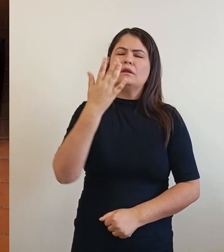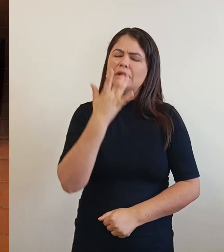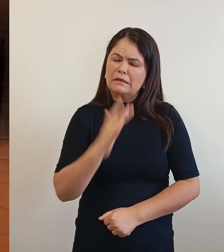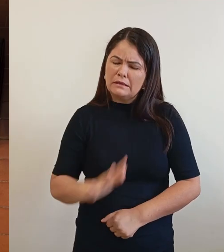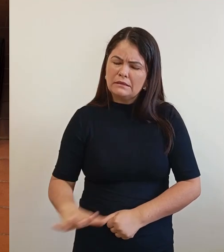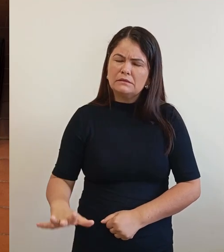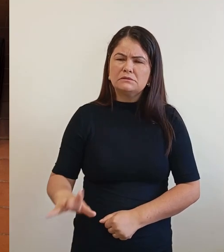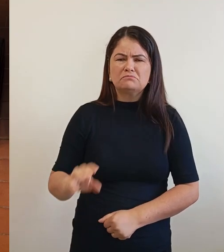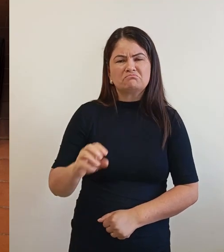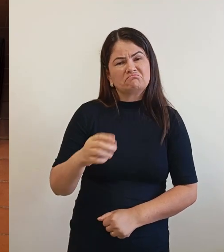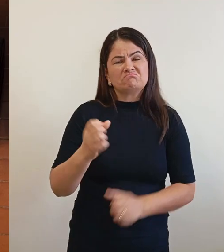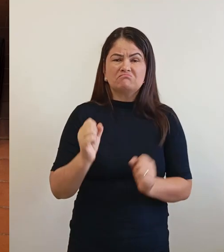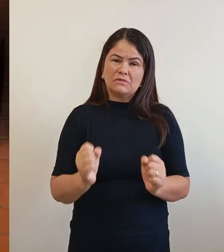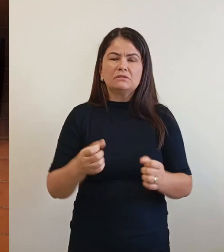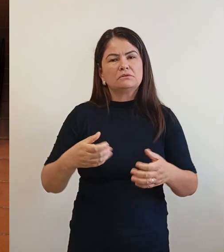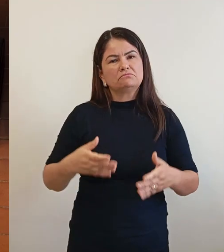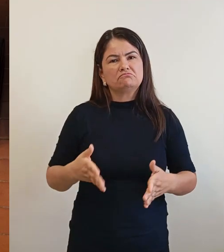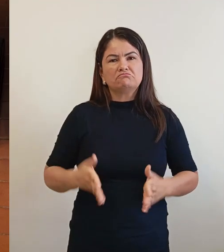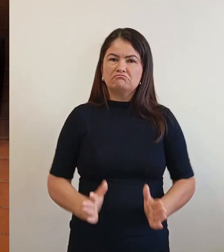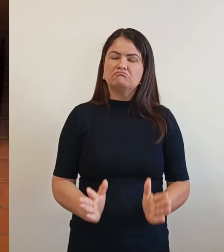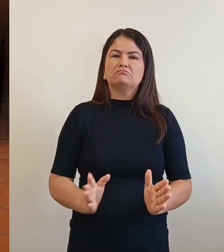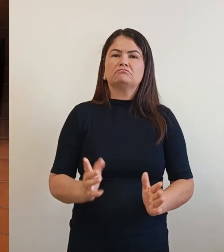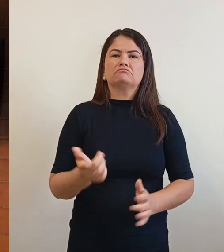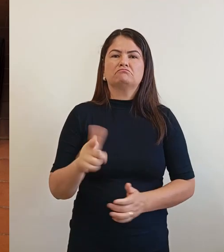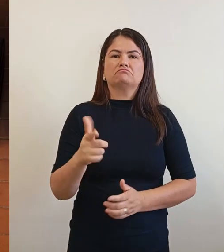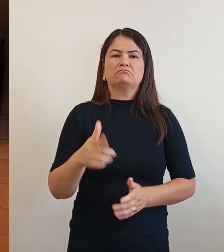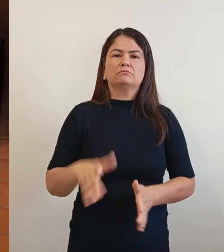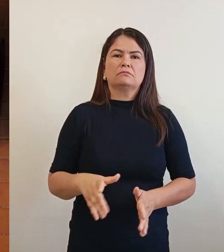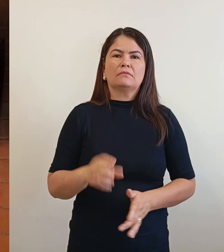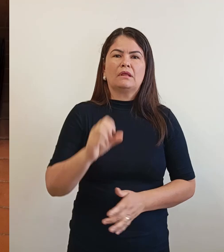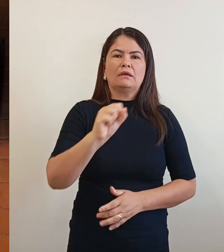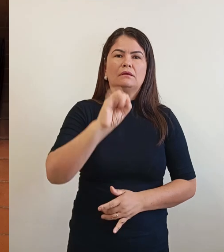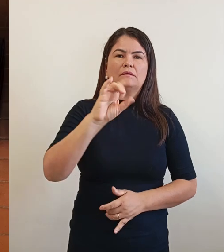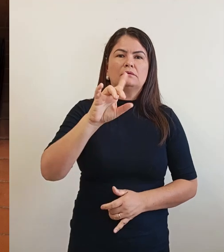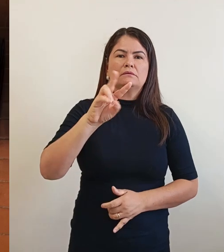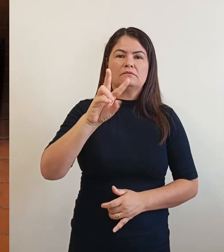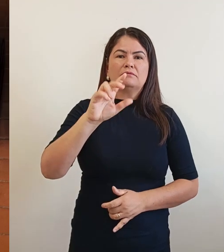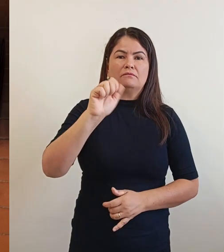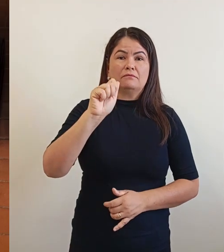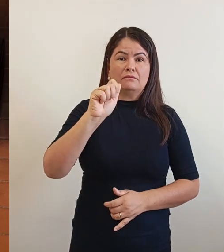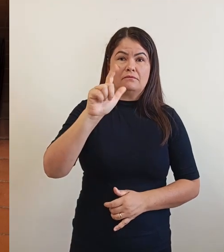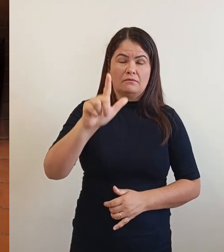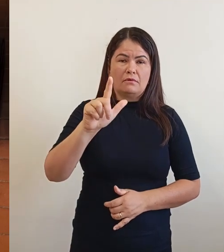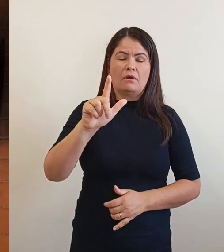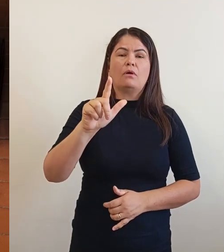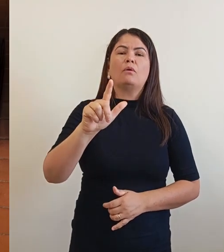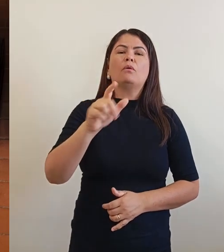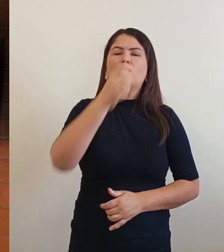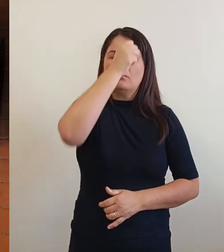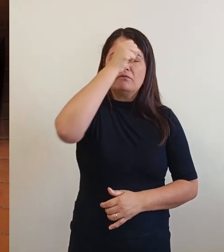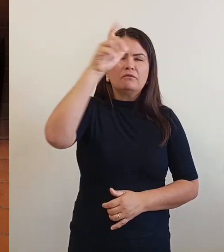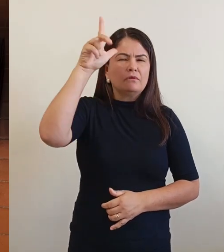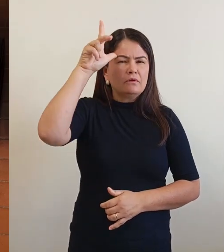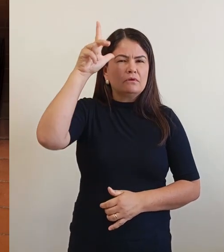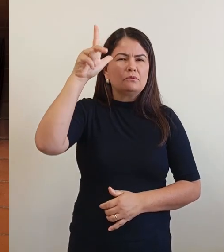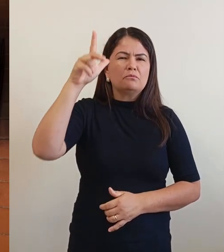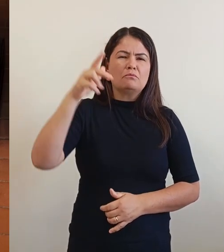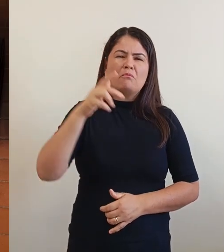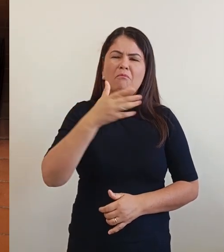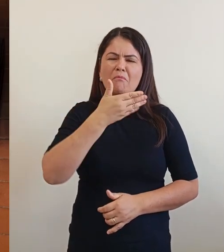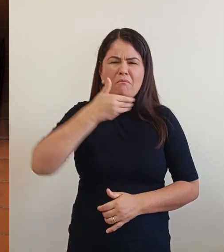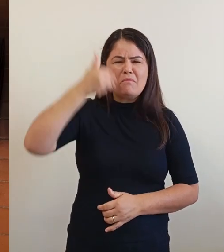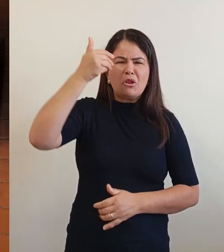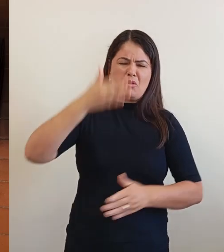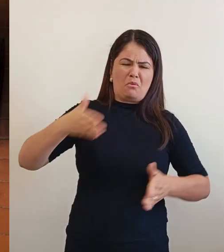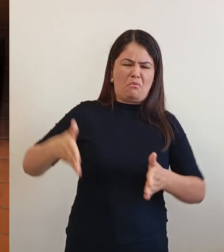estradas, as linhas principais do município de Itapuranga. E deu qualidade de vida para o povo do meio rural, que